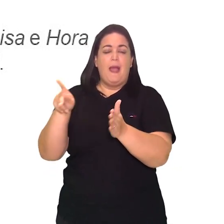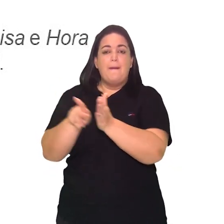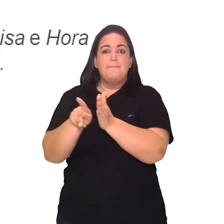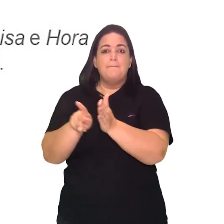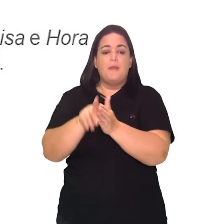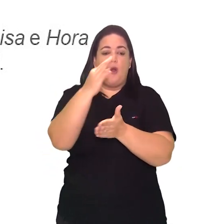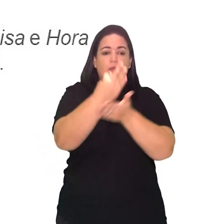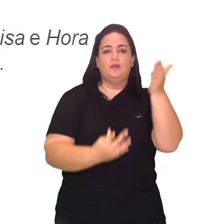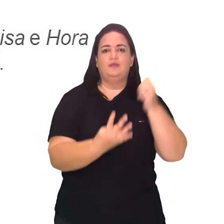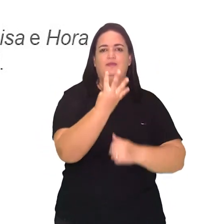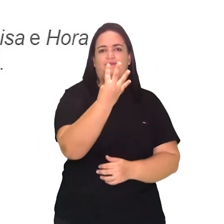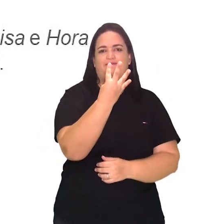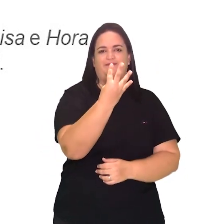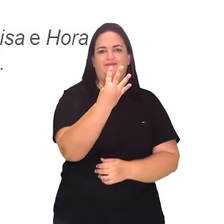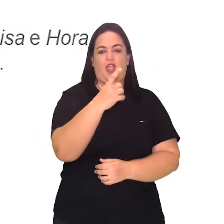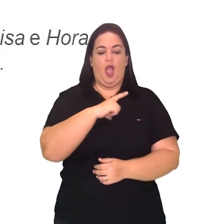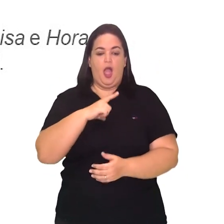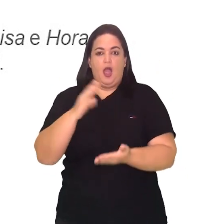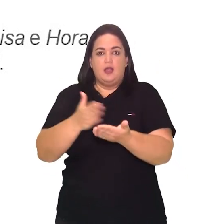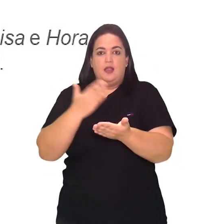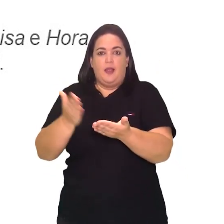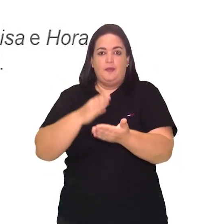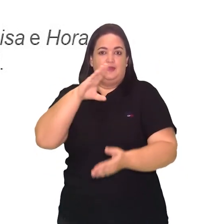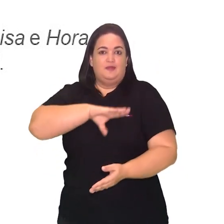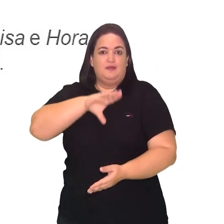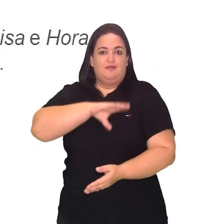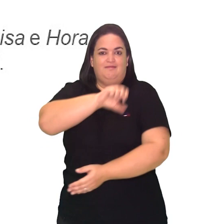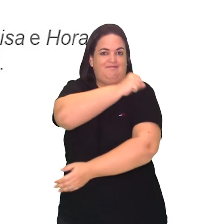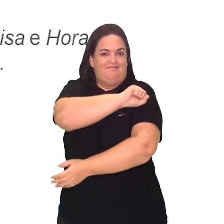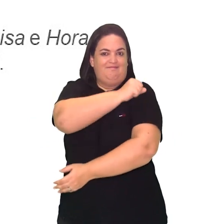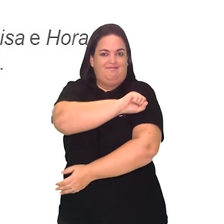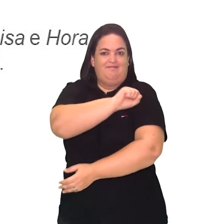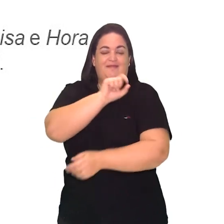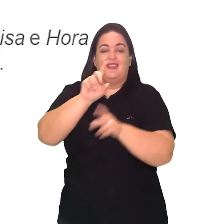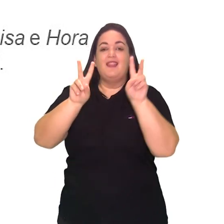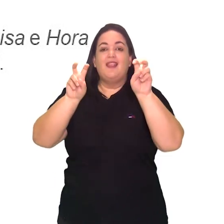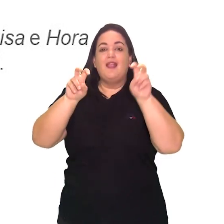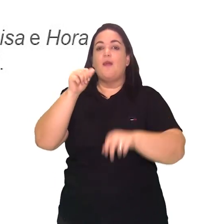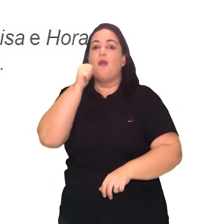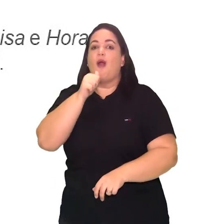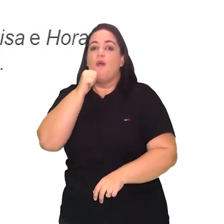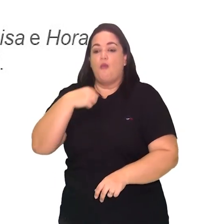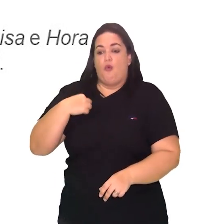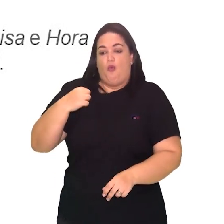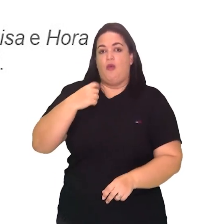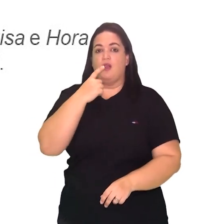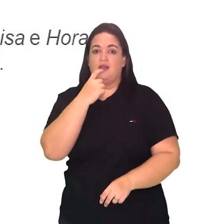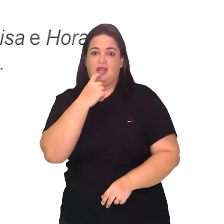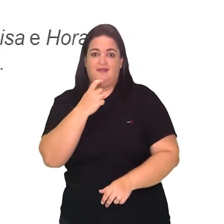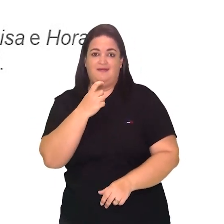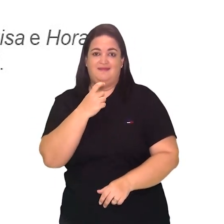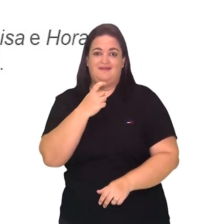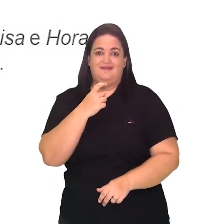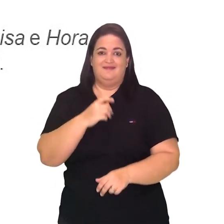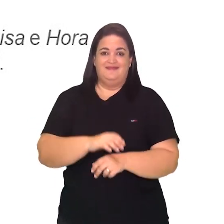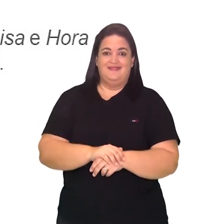4 da apostila de língua portuguesa dos oitavos anos, a mulher de vermelho. Essas sessões, os exercícios estarão